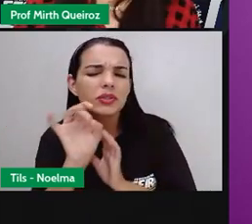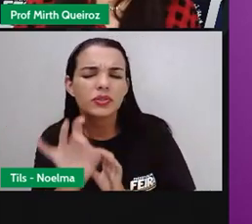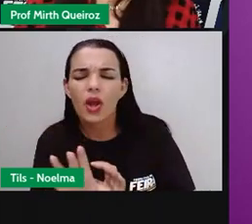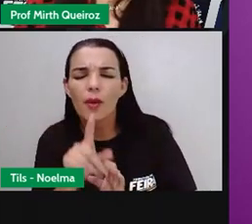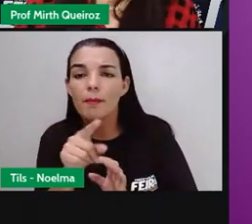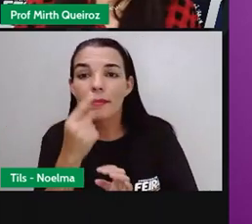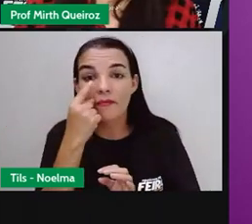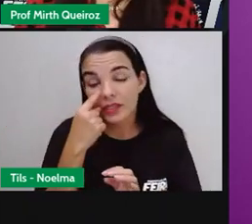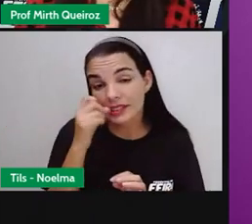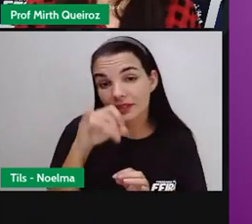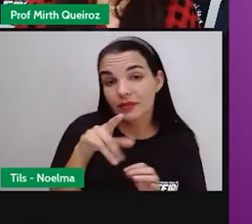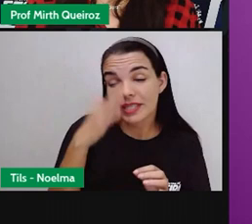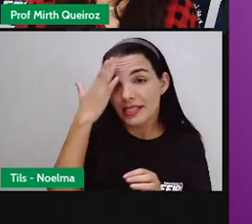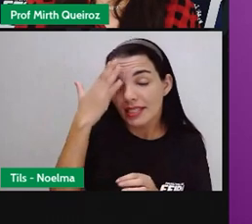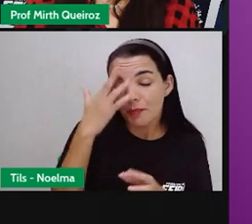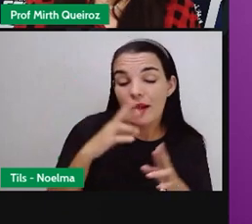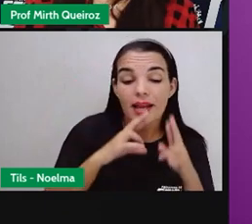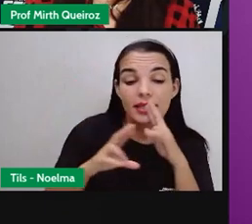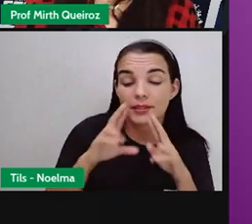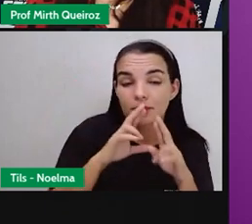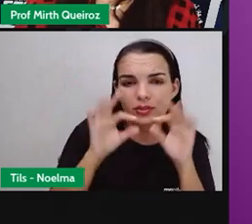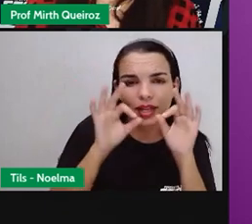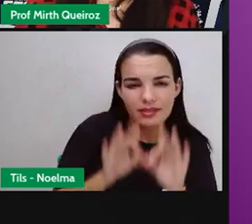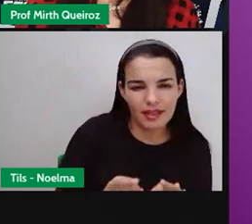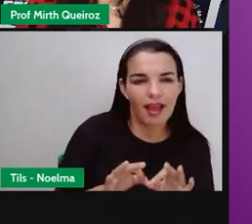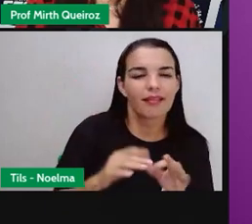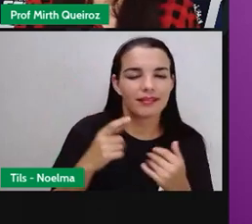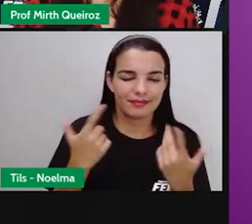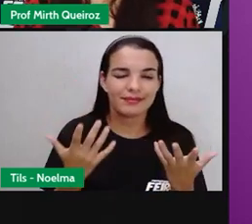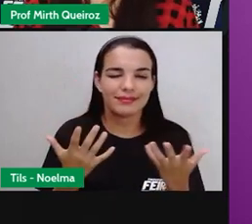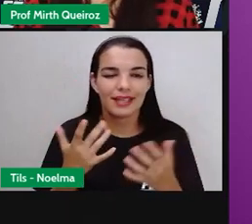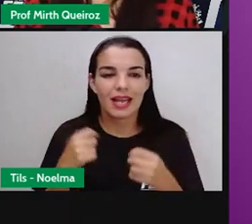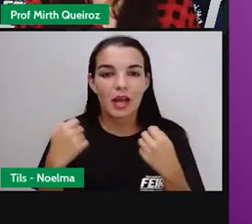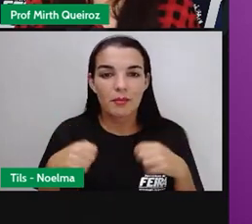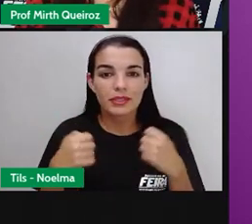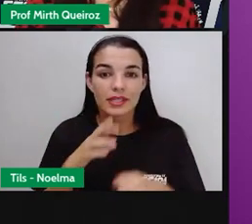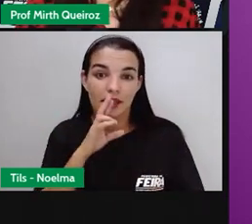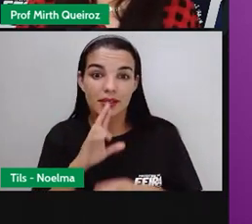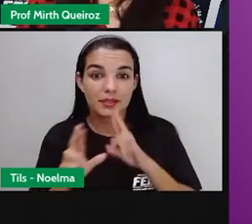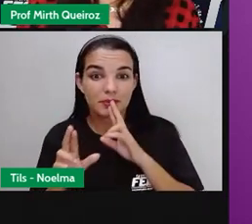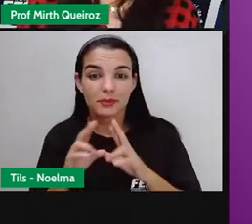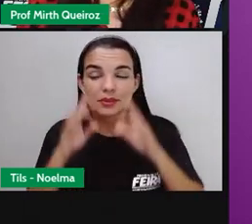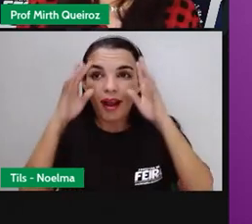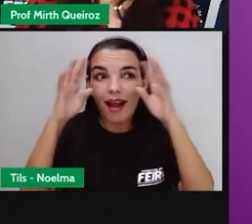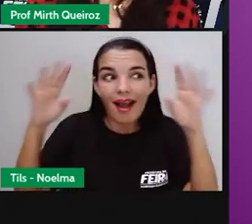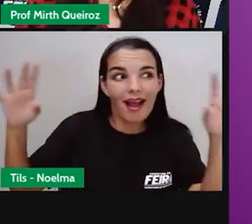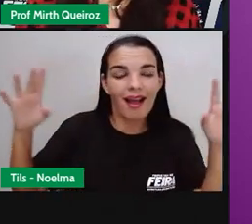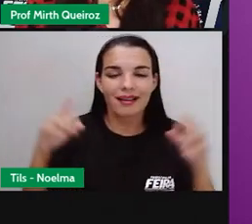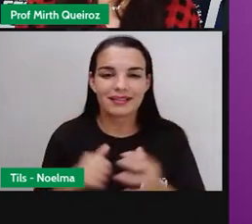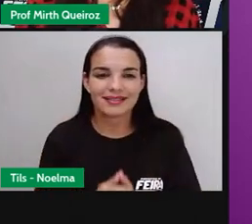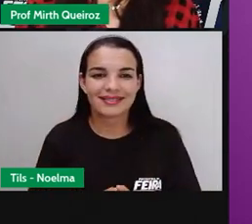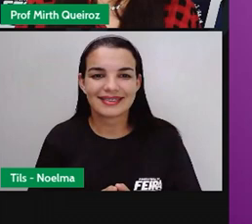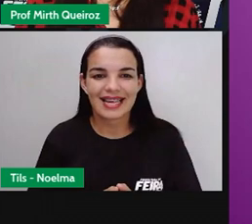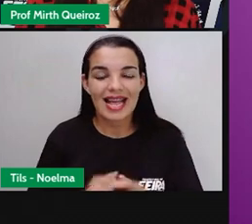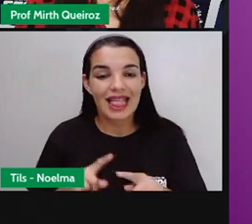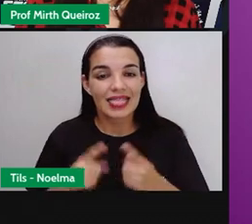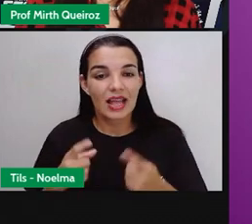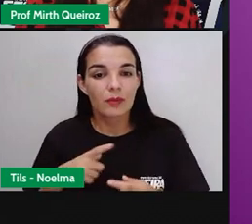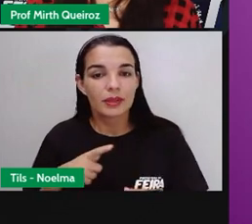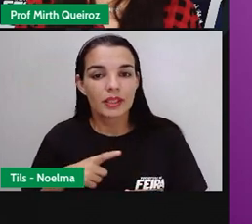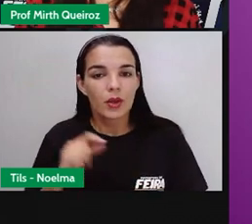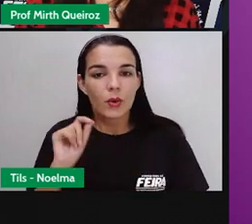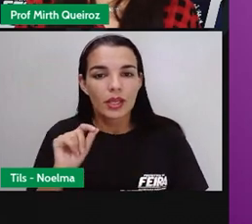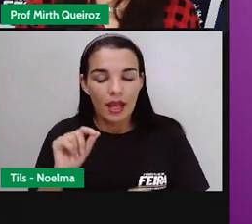que sendo um tipo de enigma, requer uma resposta ou solução criativa ou sagaz. Ação ou